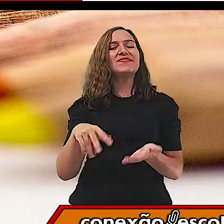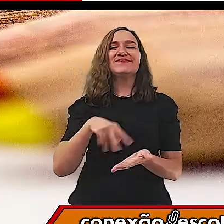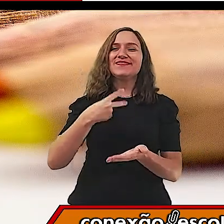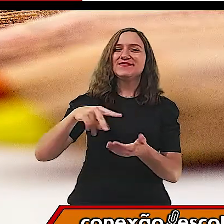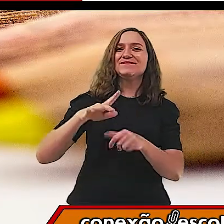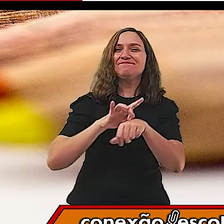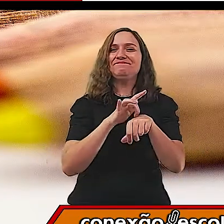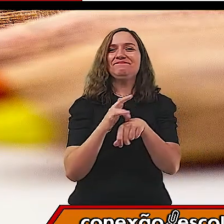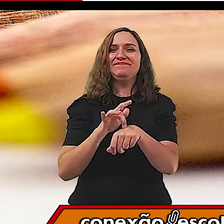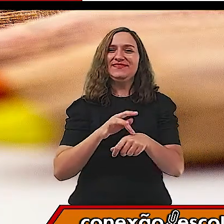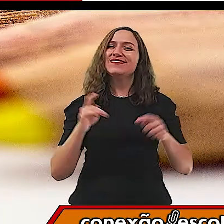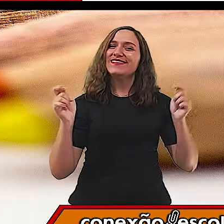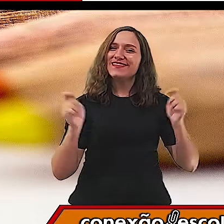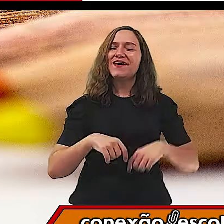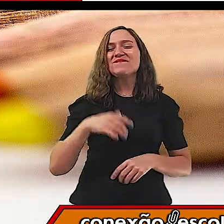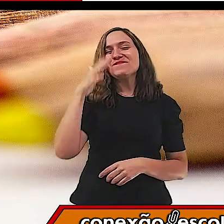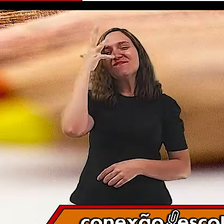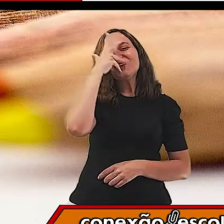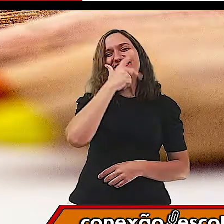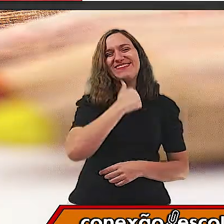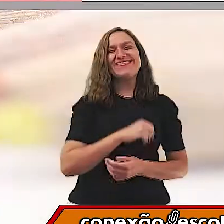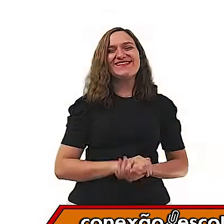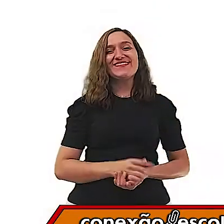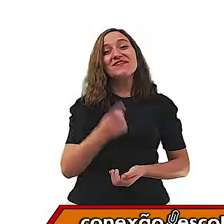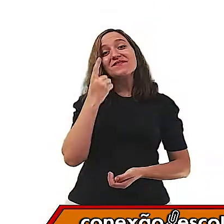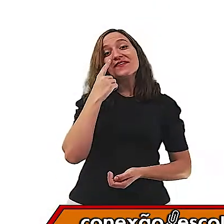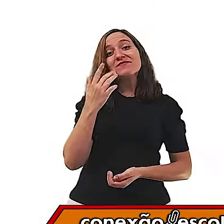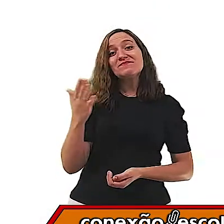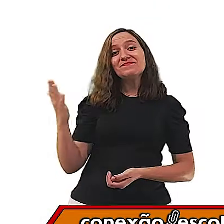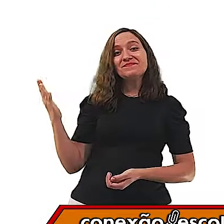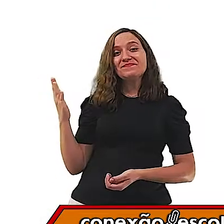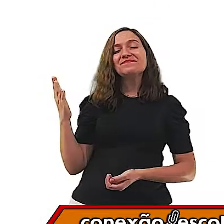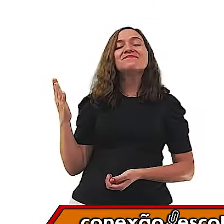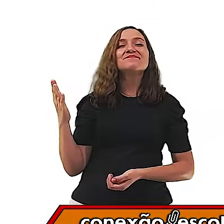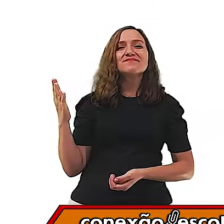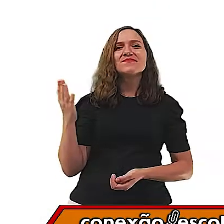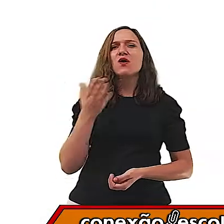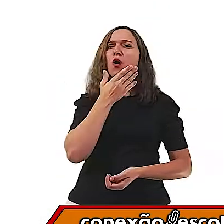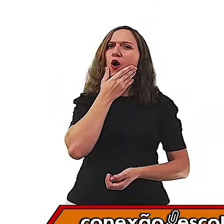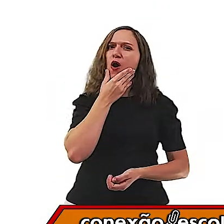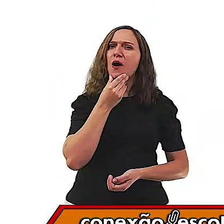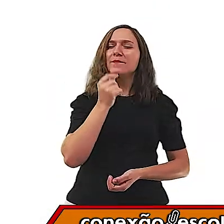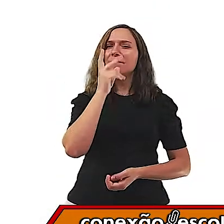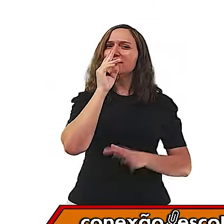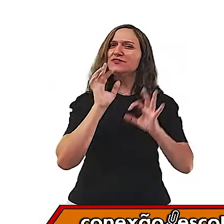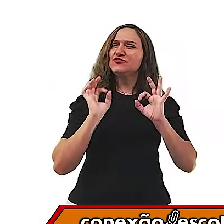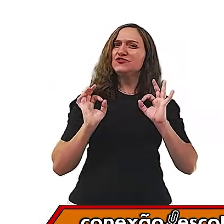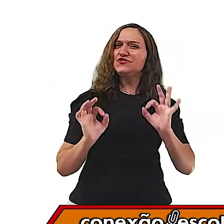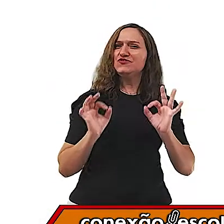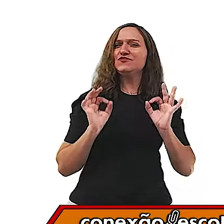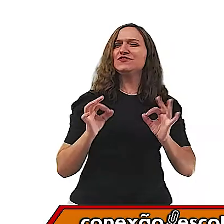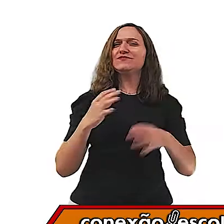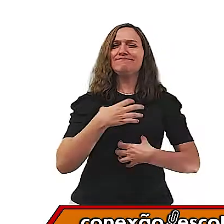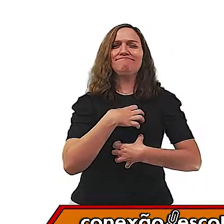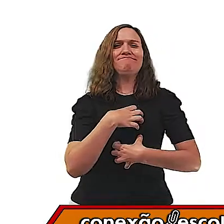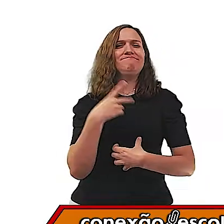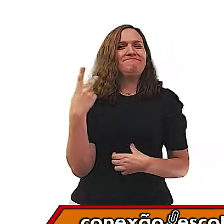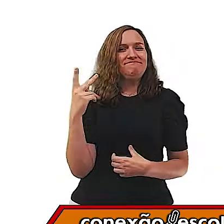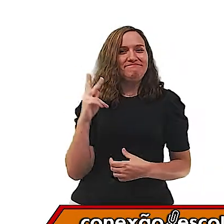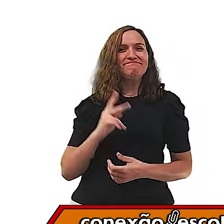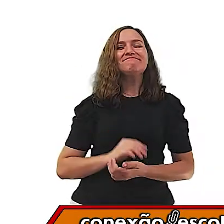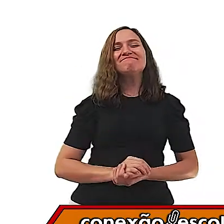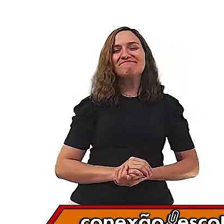sim dançar. E é muito bonito. Olha só para você ver a elegância. Olha os braços dele.